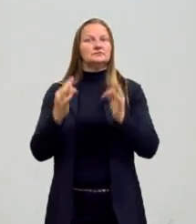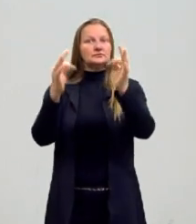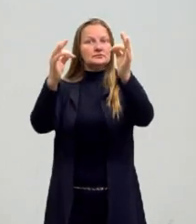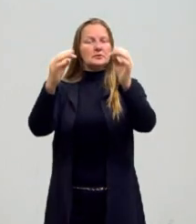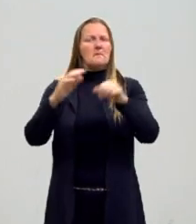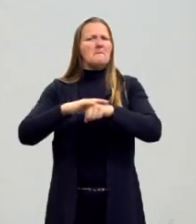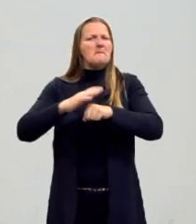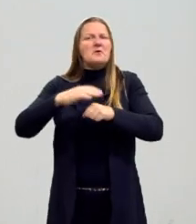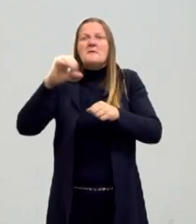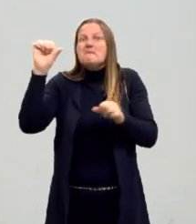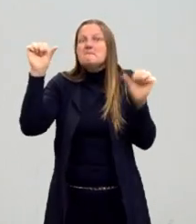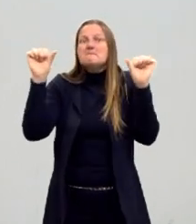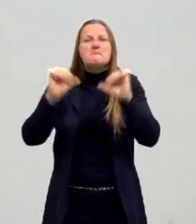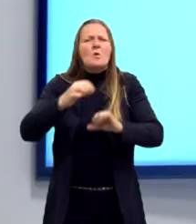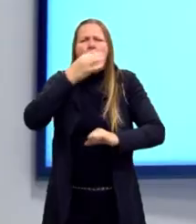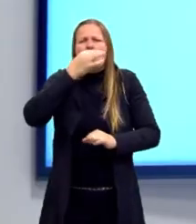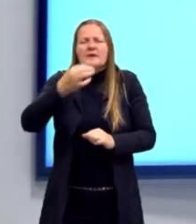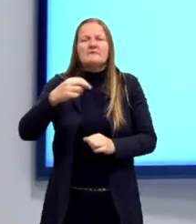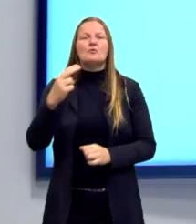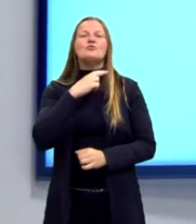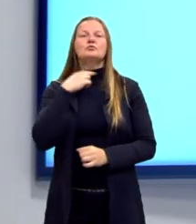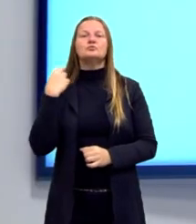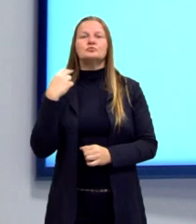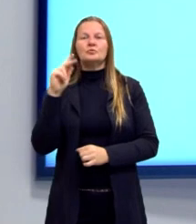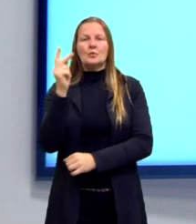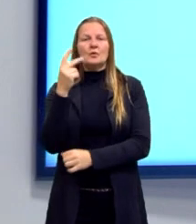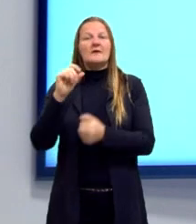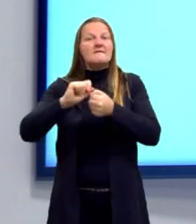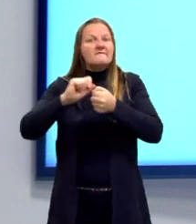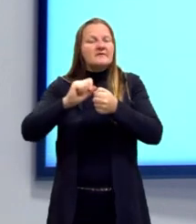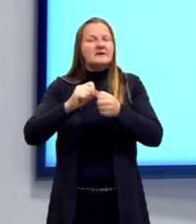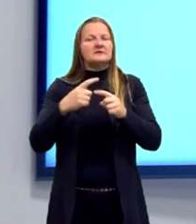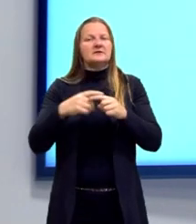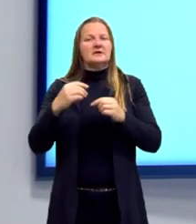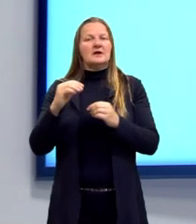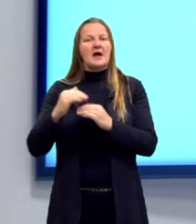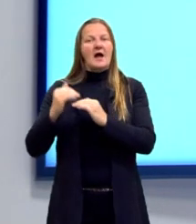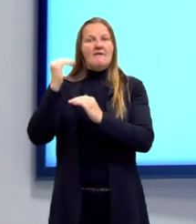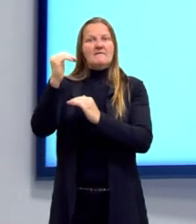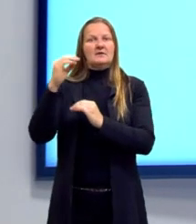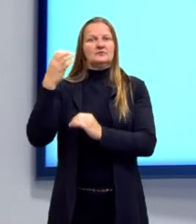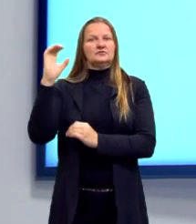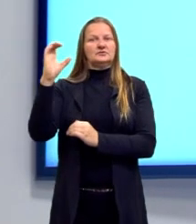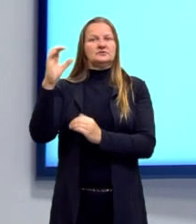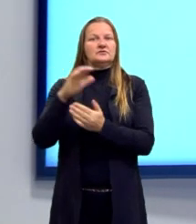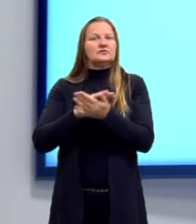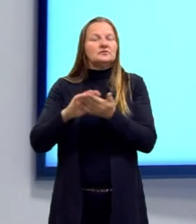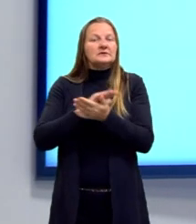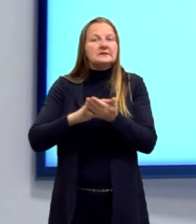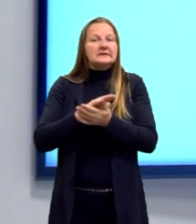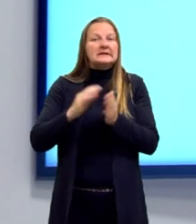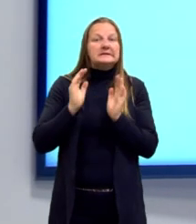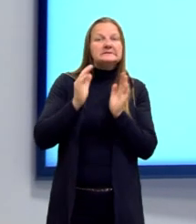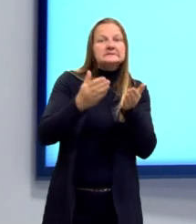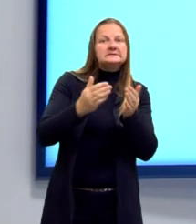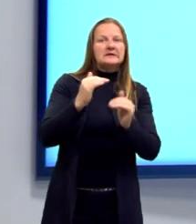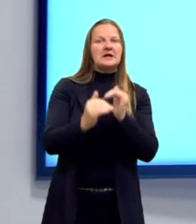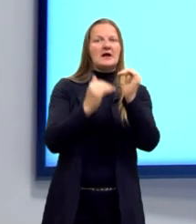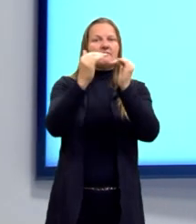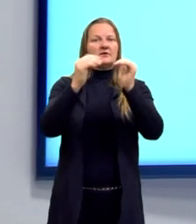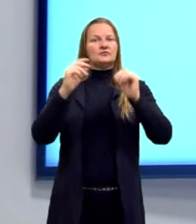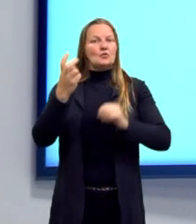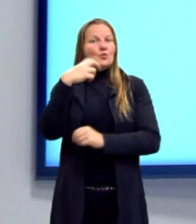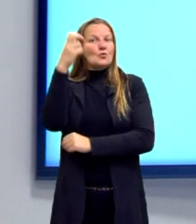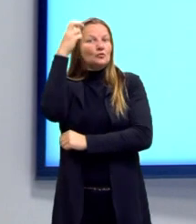maiores atrocidades, que foi o Holocausto. Então, esse avanço científico não leva necessariamente a um avanço